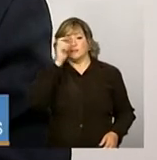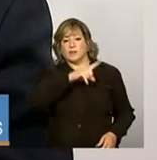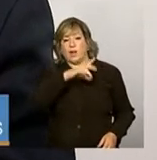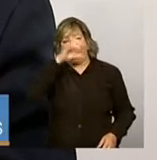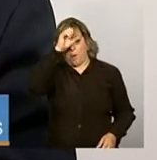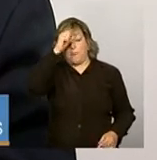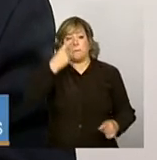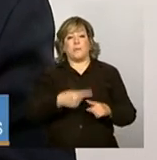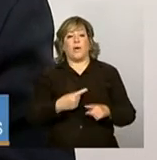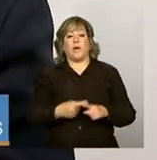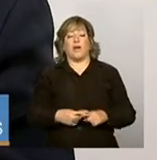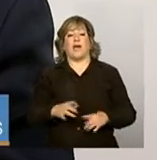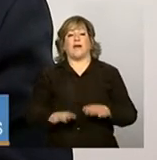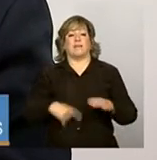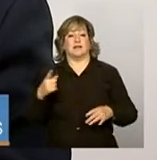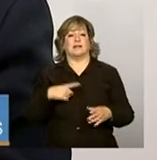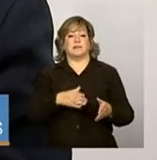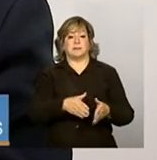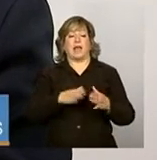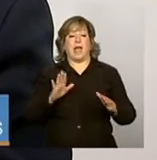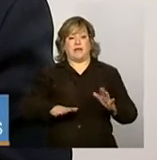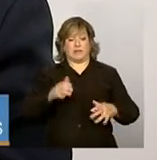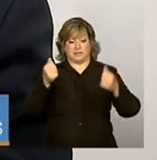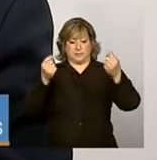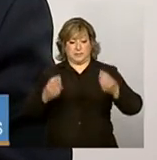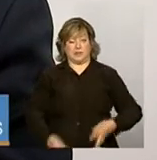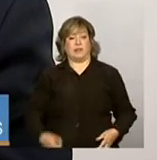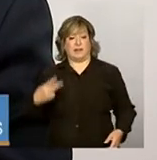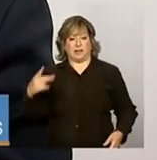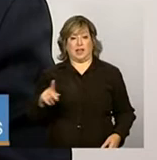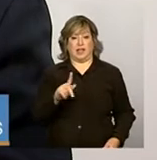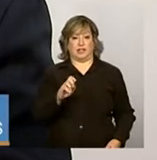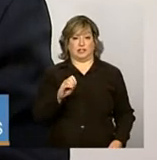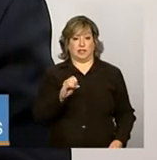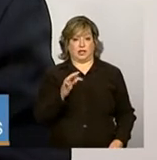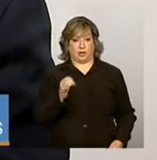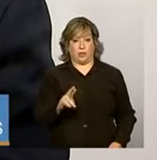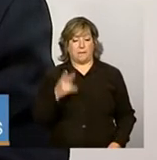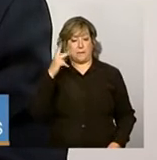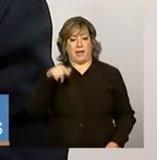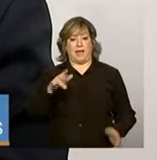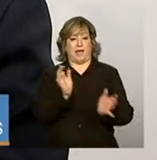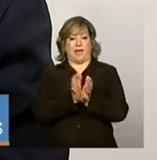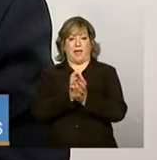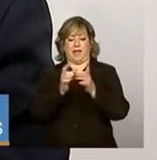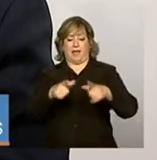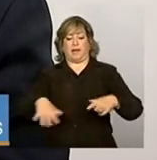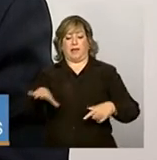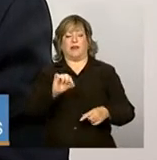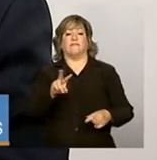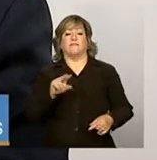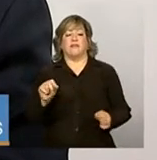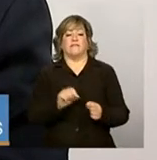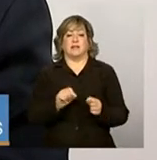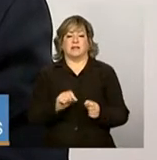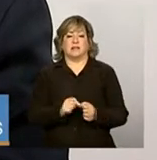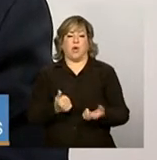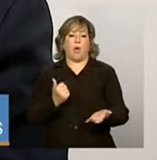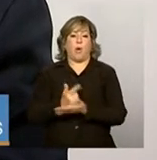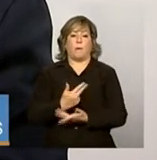pelo pedido. Às vezes, a explicação do gestor para a área que vai fazer a aquisição, a compra, não é bem